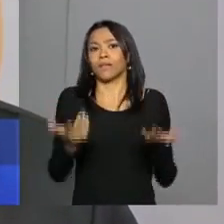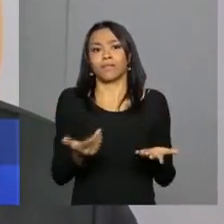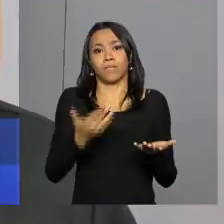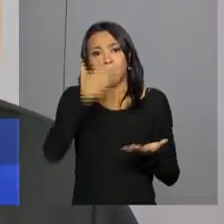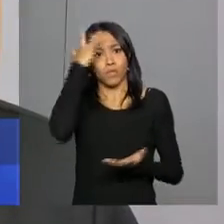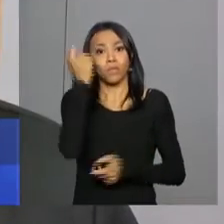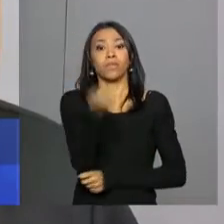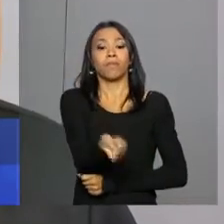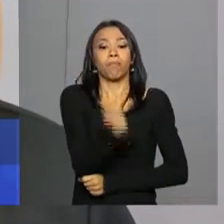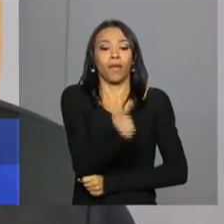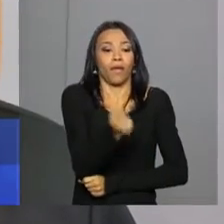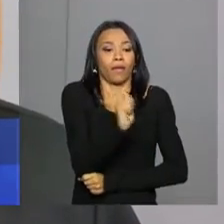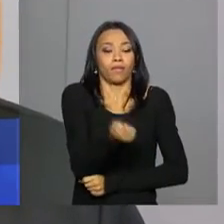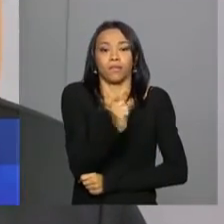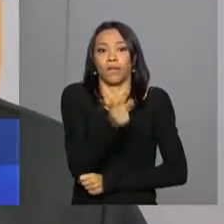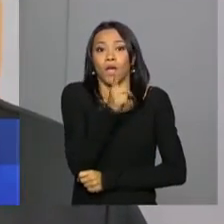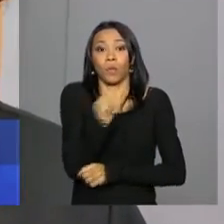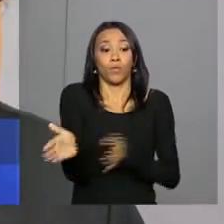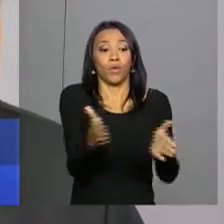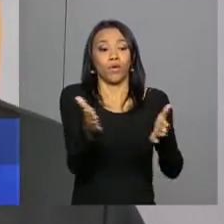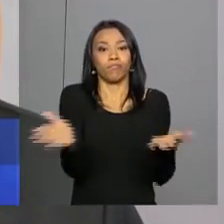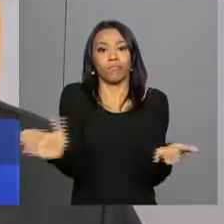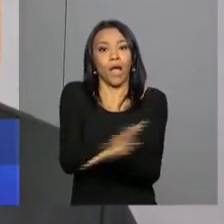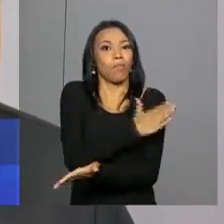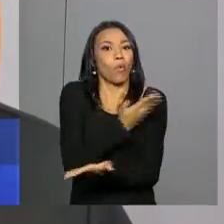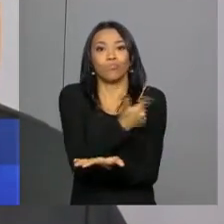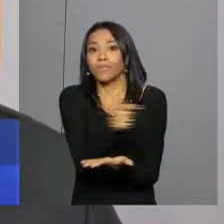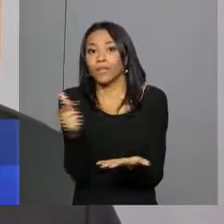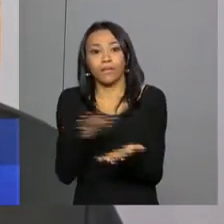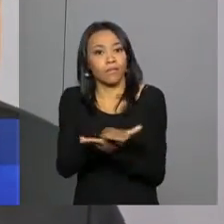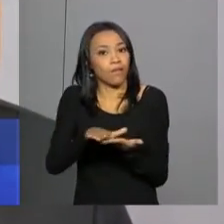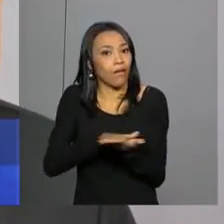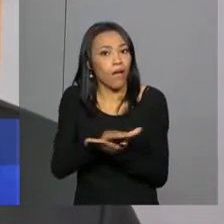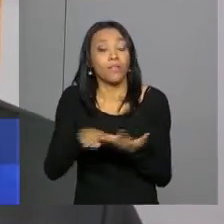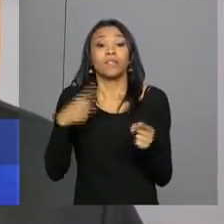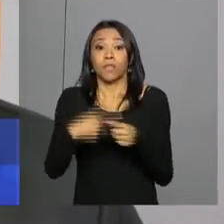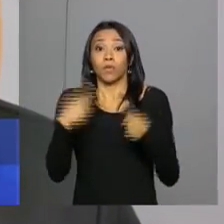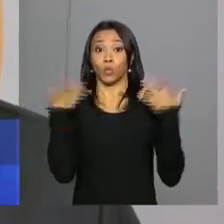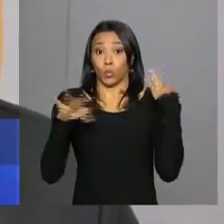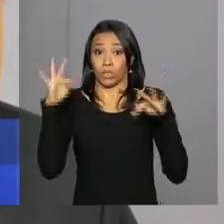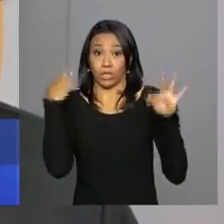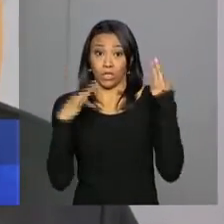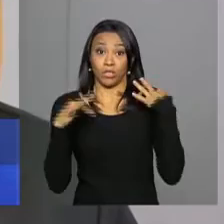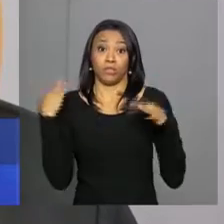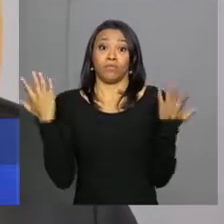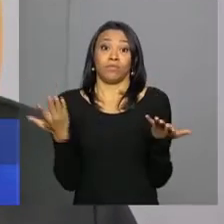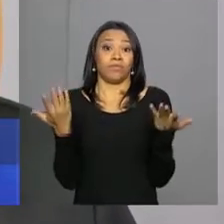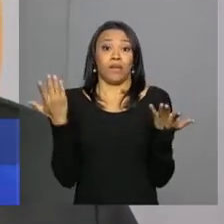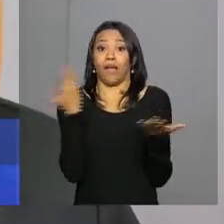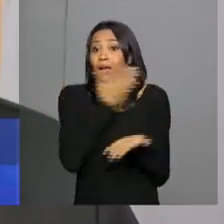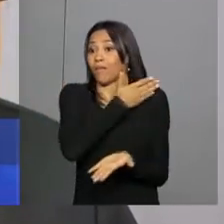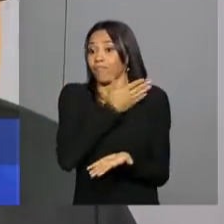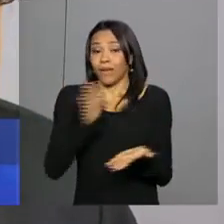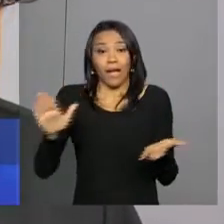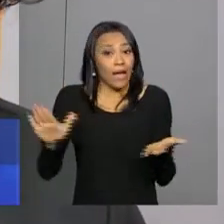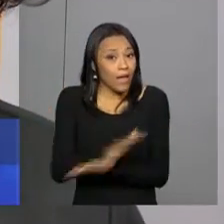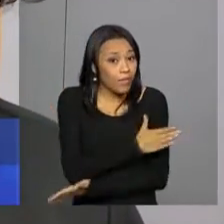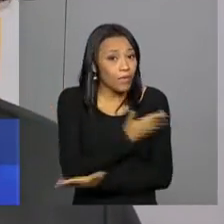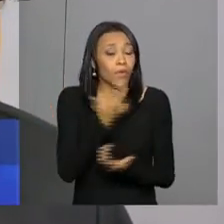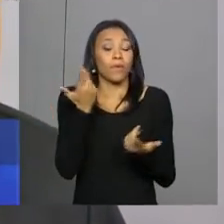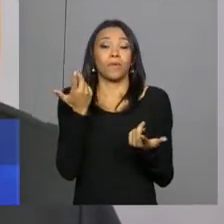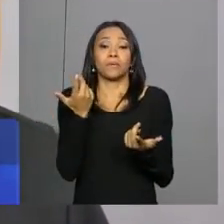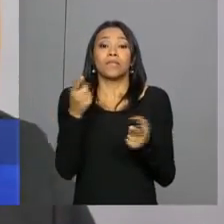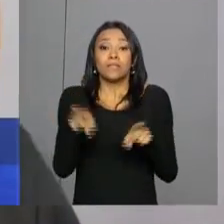atividade econômica, agricultor familiar, até a situação extrema de atividade turística, no caso de Regência, Linhares, onde a vila